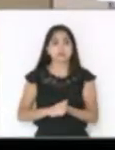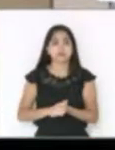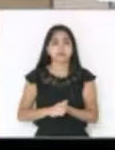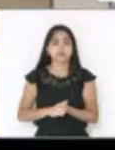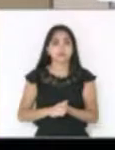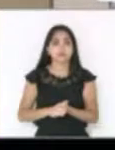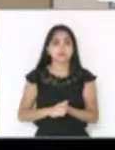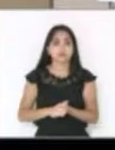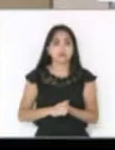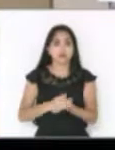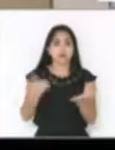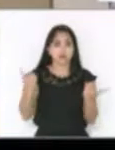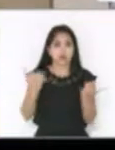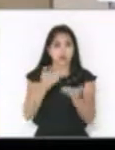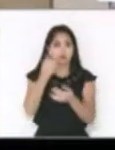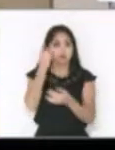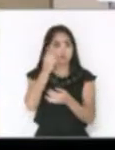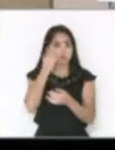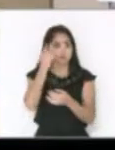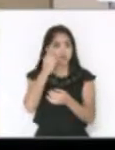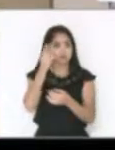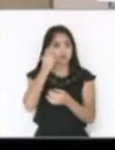Com a palavra o deputado Darcy de Matos.